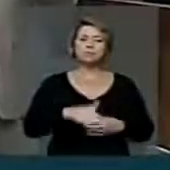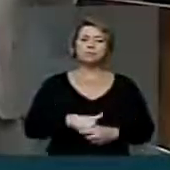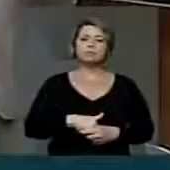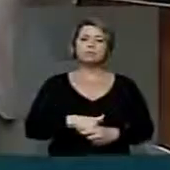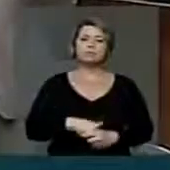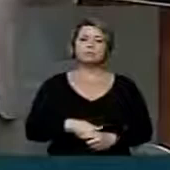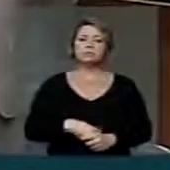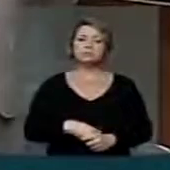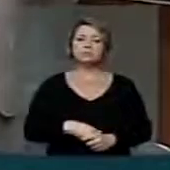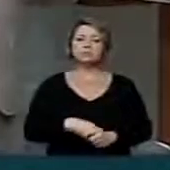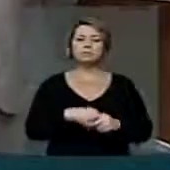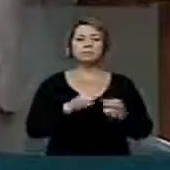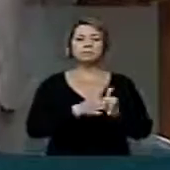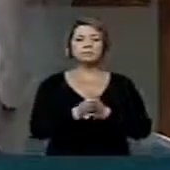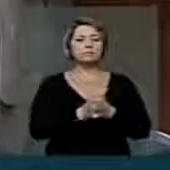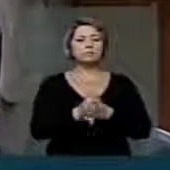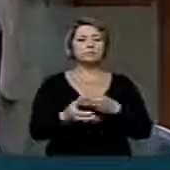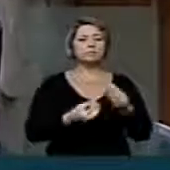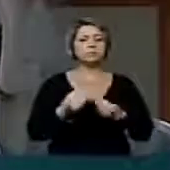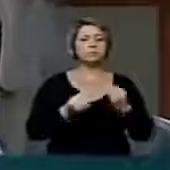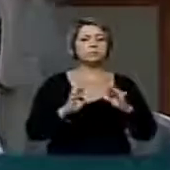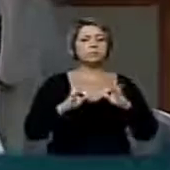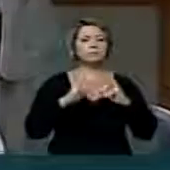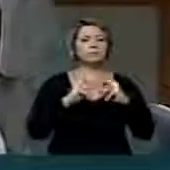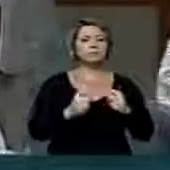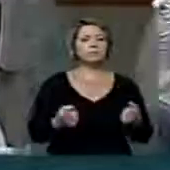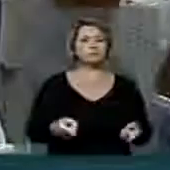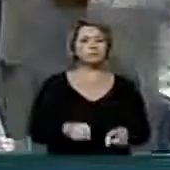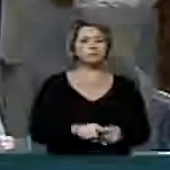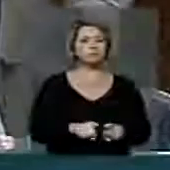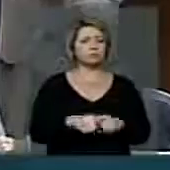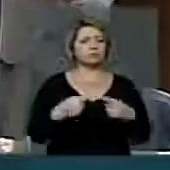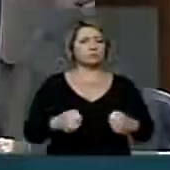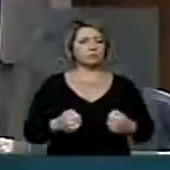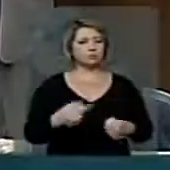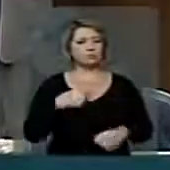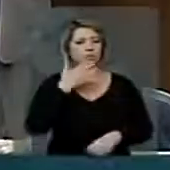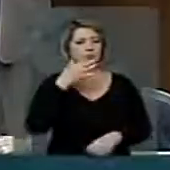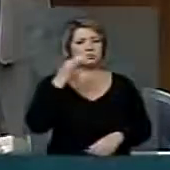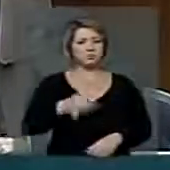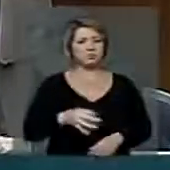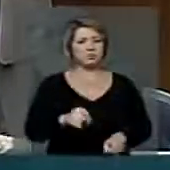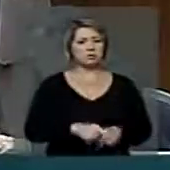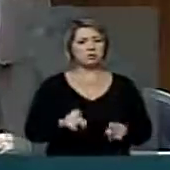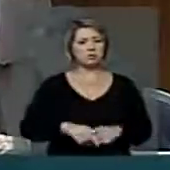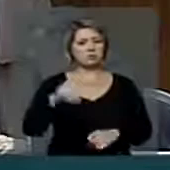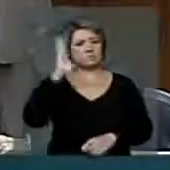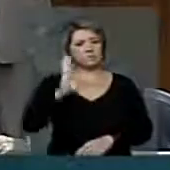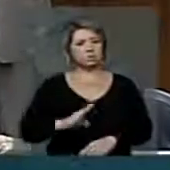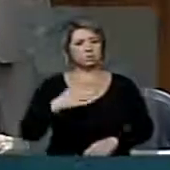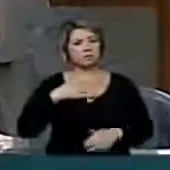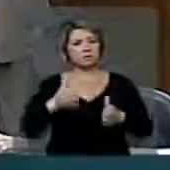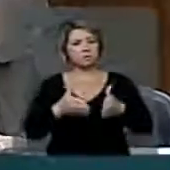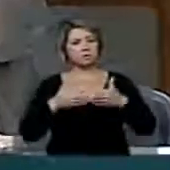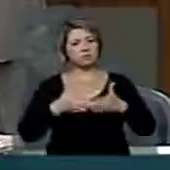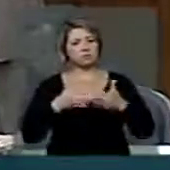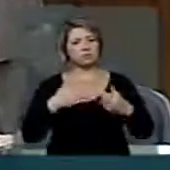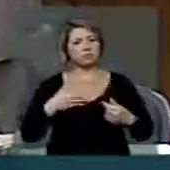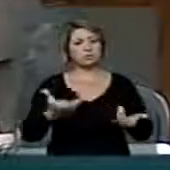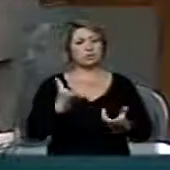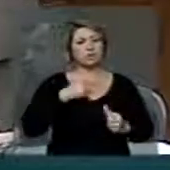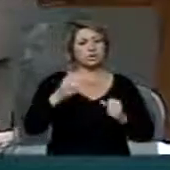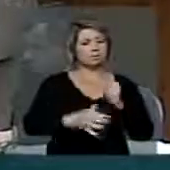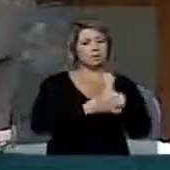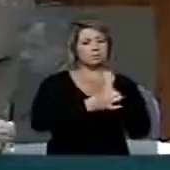um anseio, expectativa de todos nós, tenho certeza, brasileiros que clamam por uma segurança